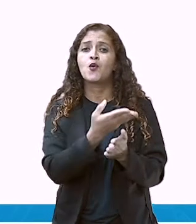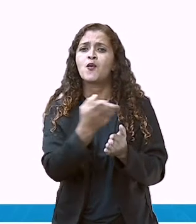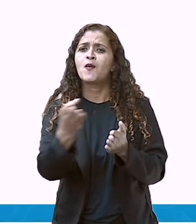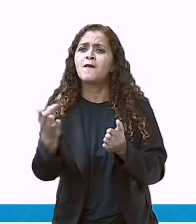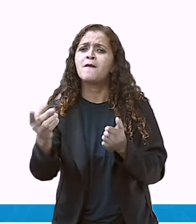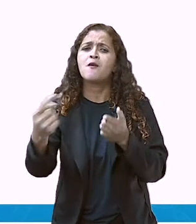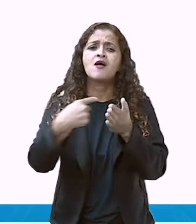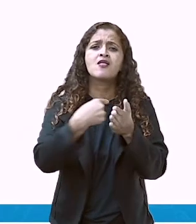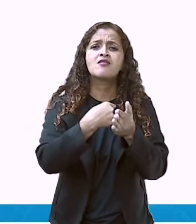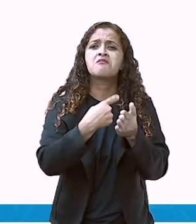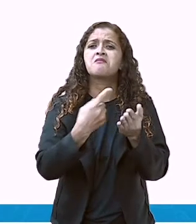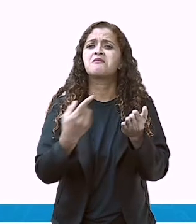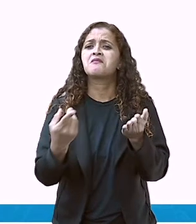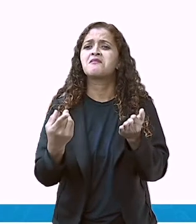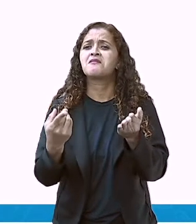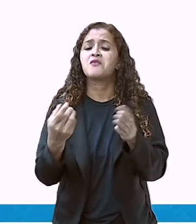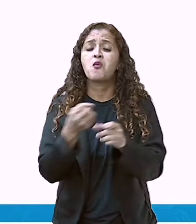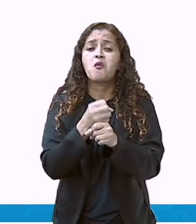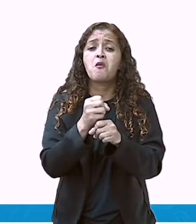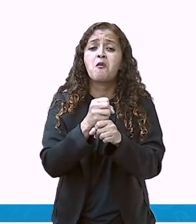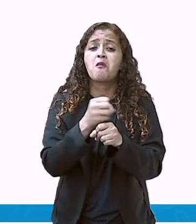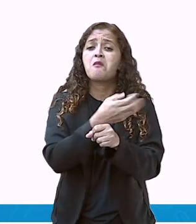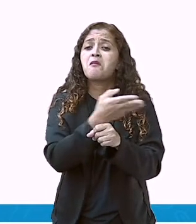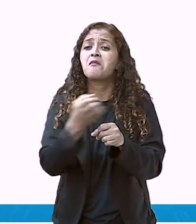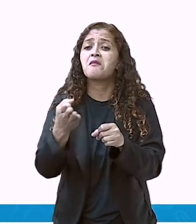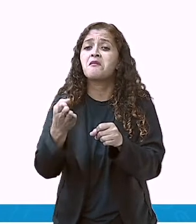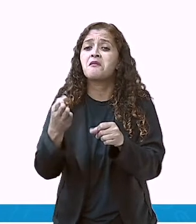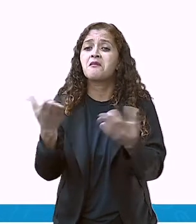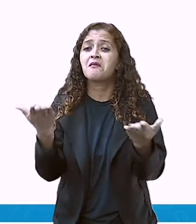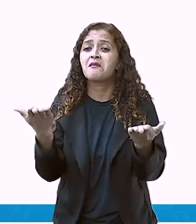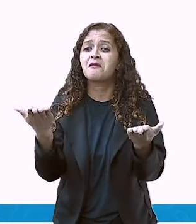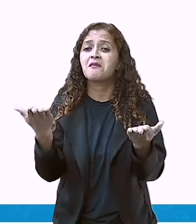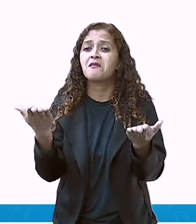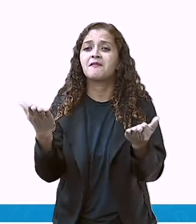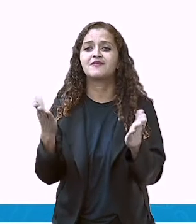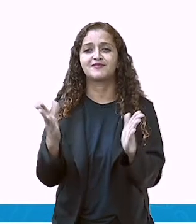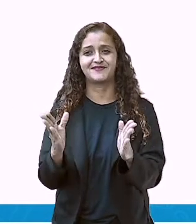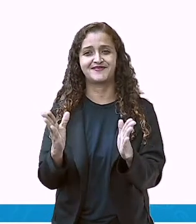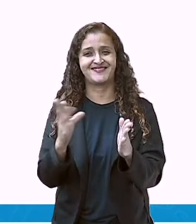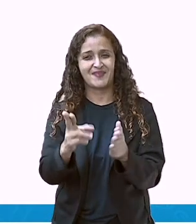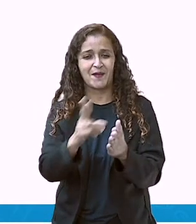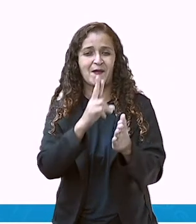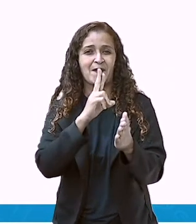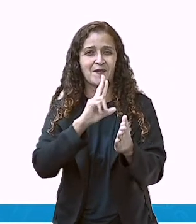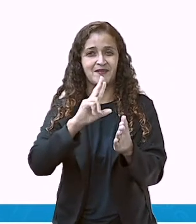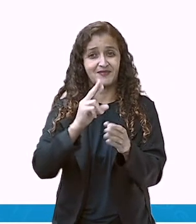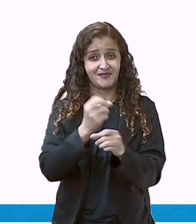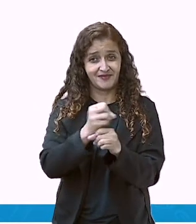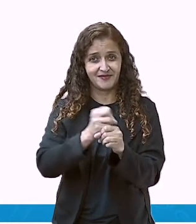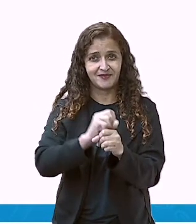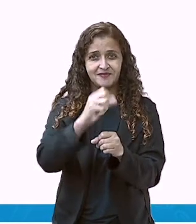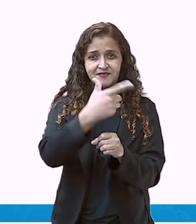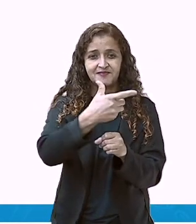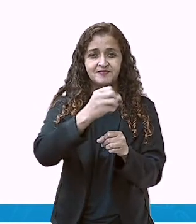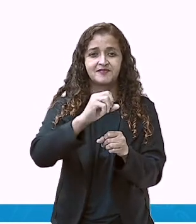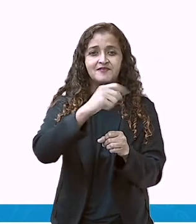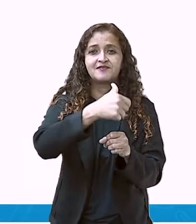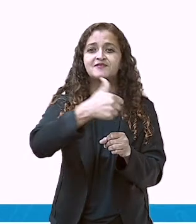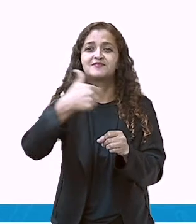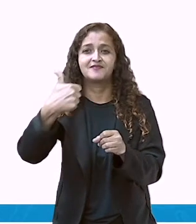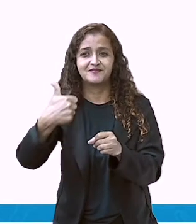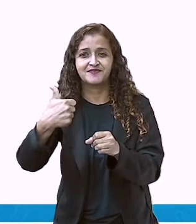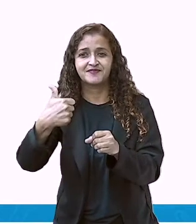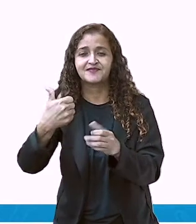vocês, qual o ano que nós estamos? O ano de 2021. Olha para vocês verem. Quantos